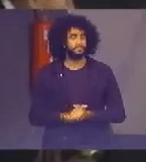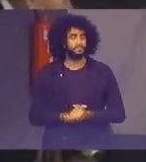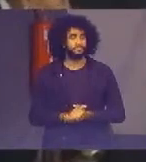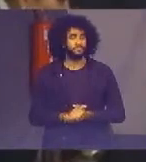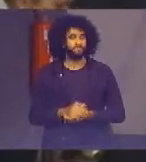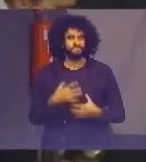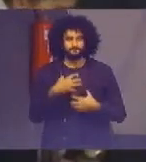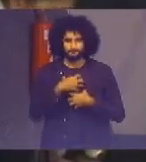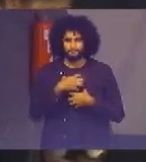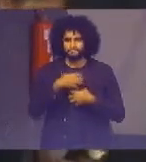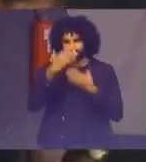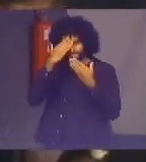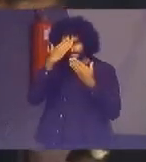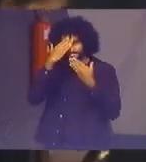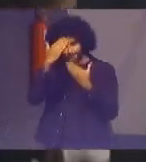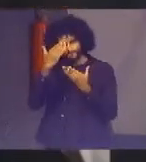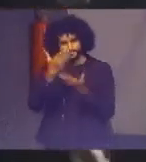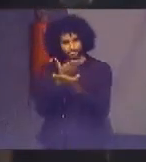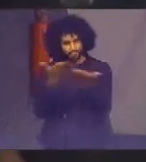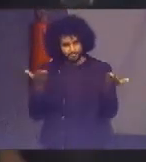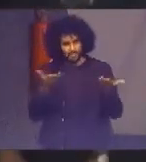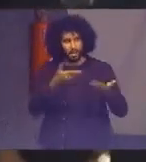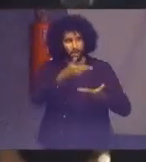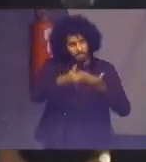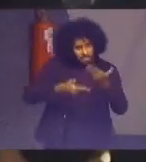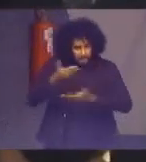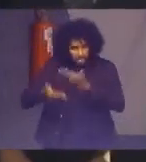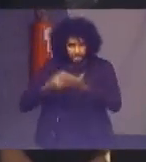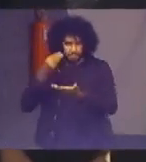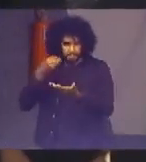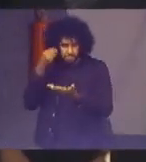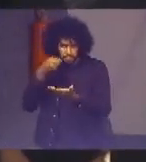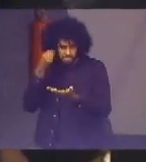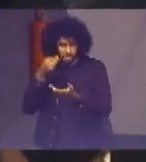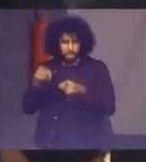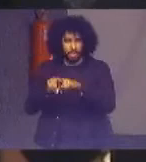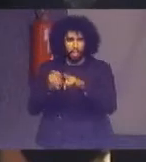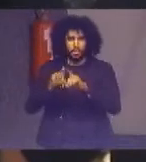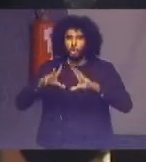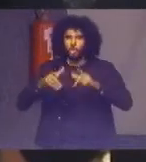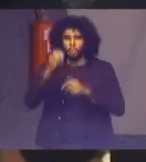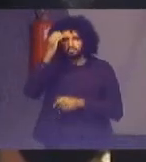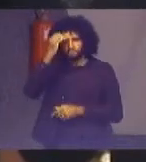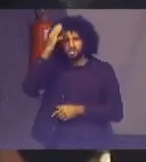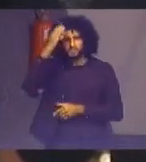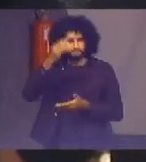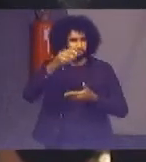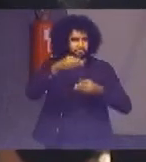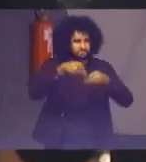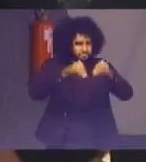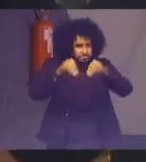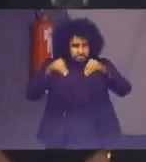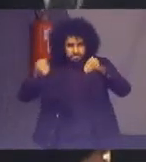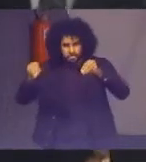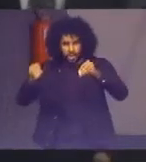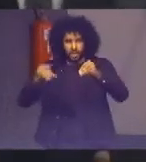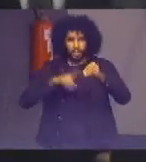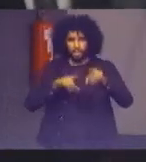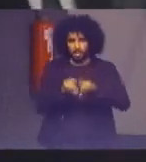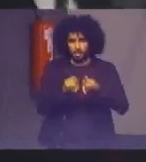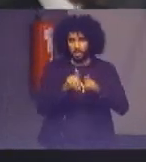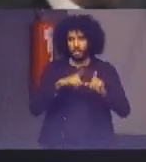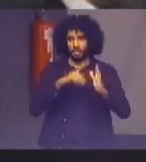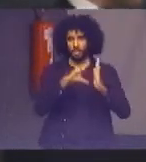agradecimento àqueles que irão compartilhar experiências e conhecimentos para definição de modelo que torne a